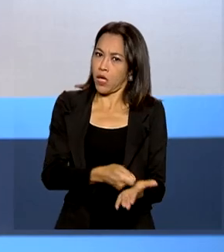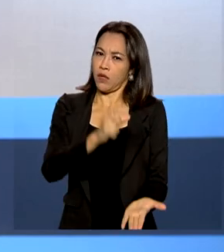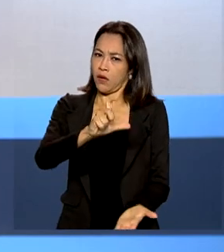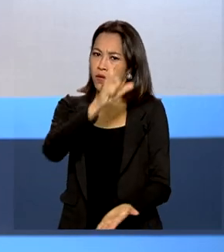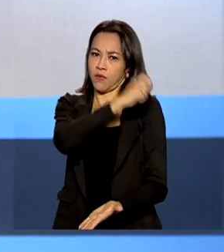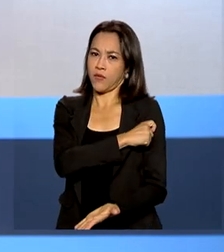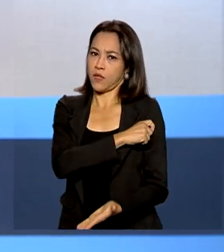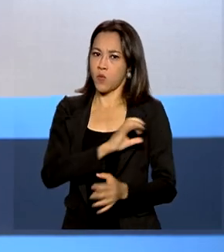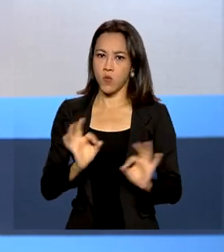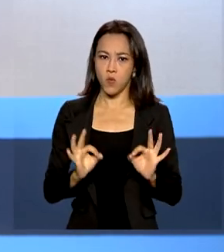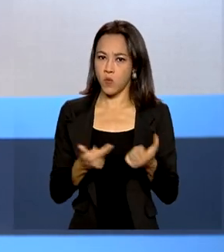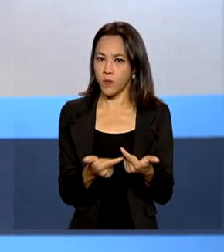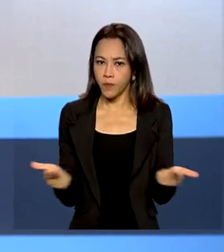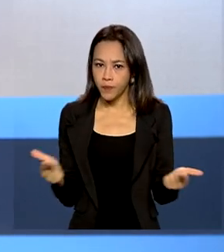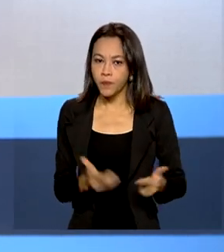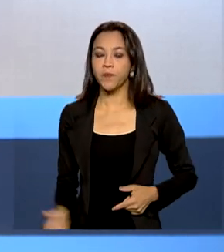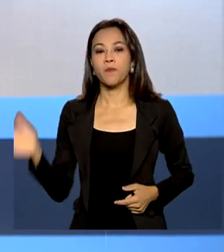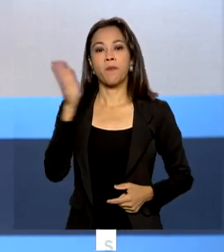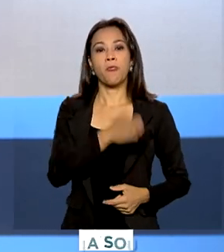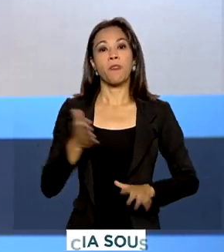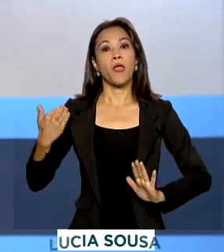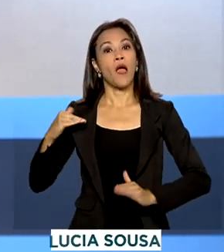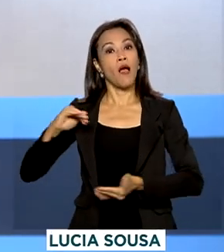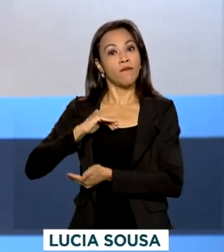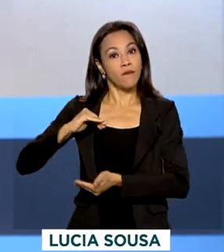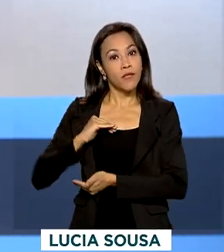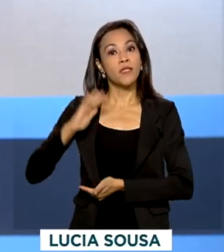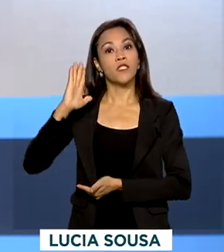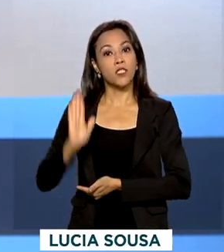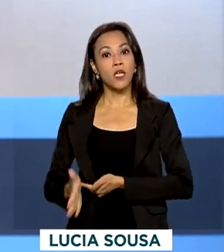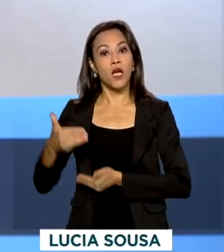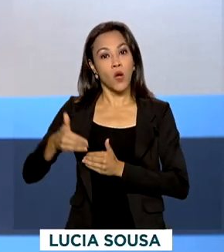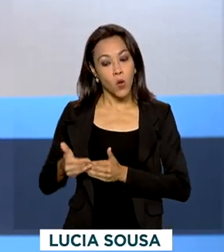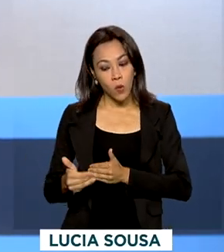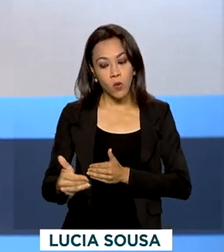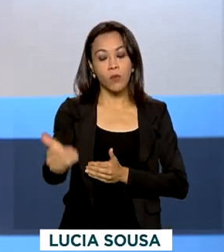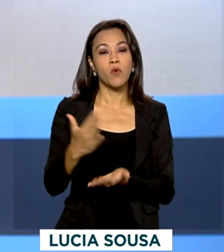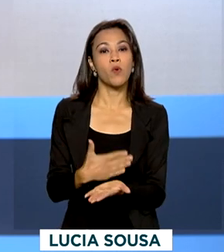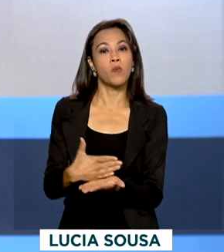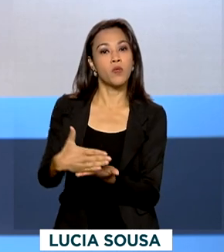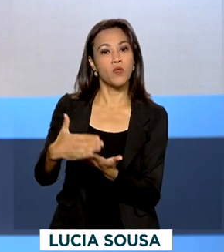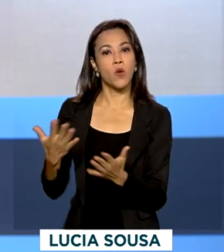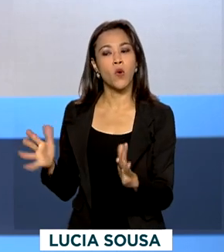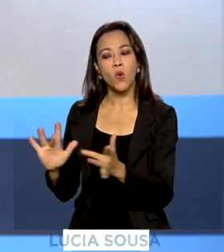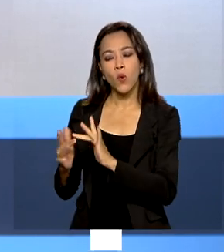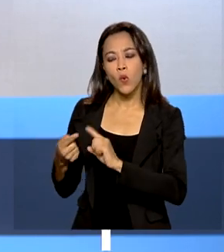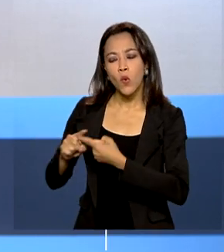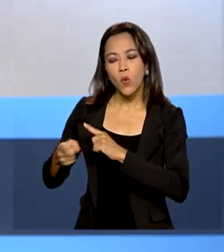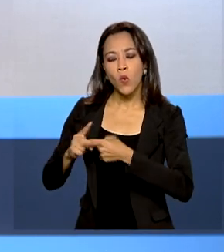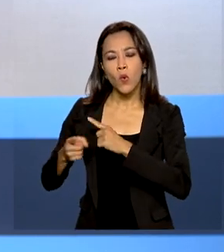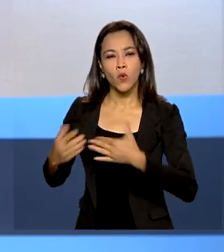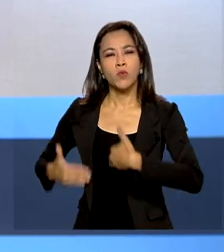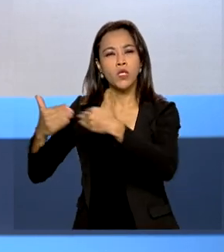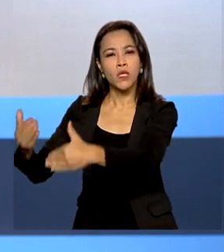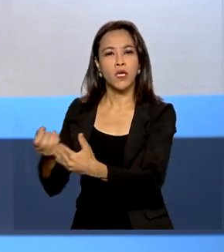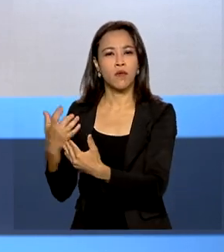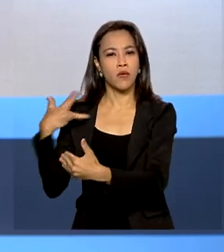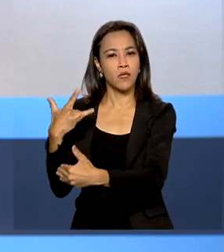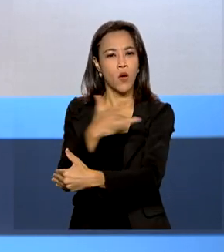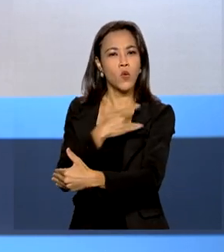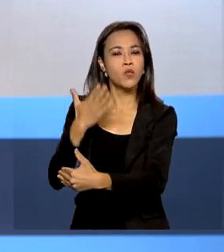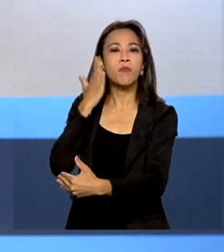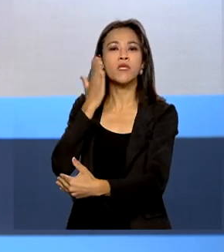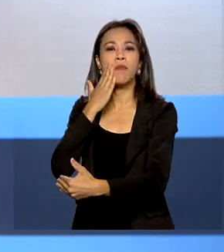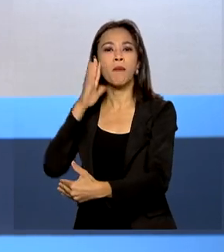A Agência Nacional de Vigilância Sanitária, Anvisa, já iniciou tratativas com o Ministério da Saúde para buscar mais informações da